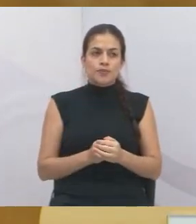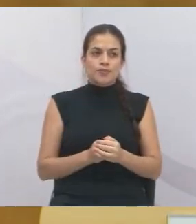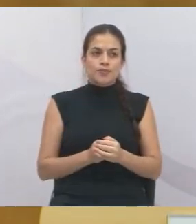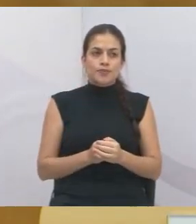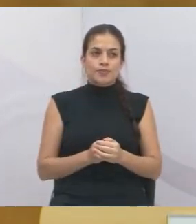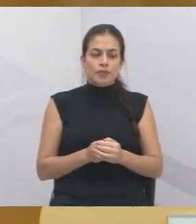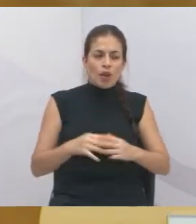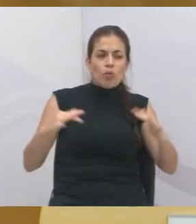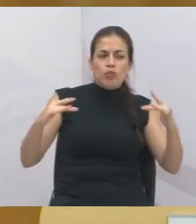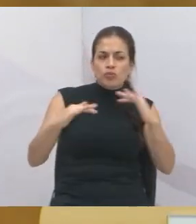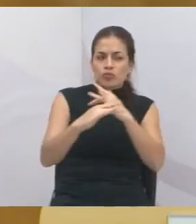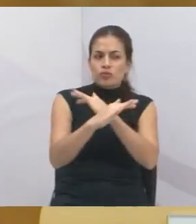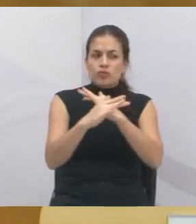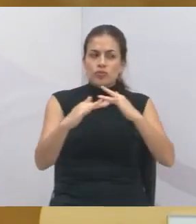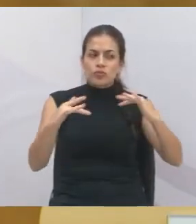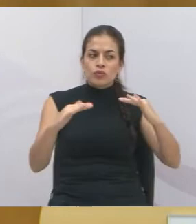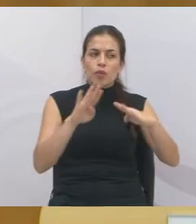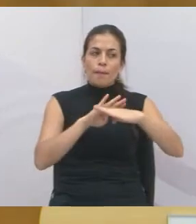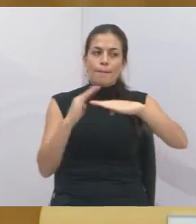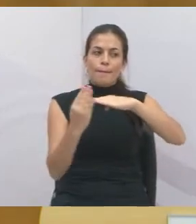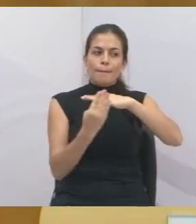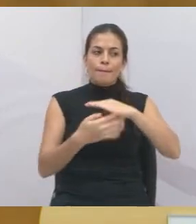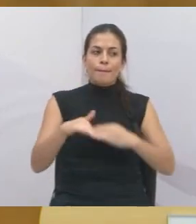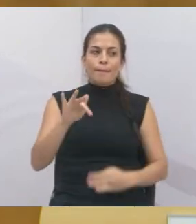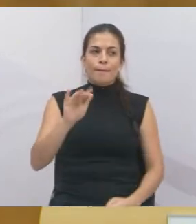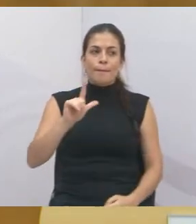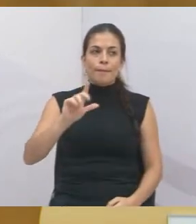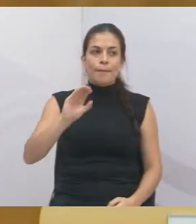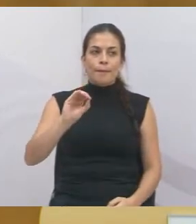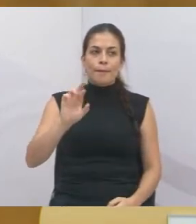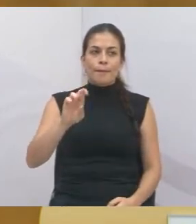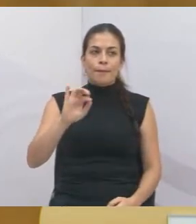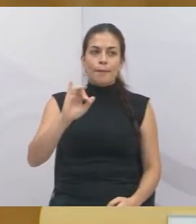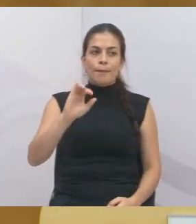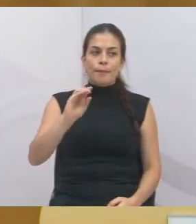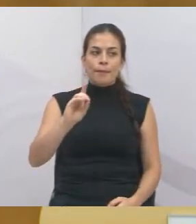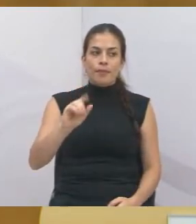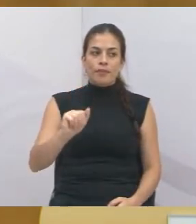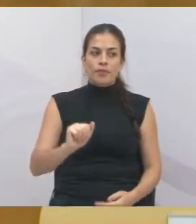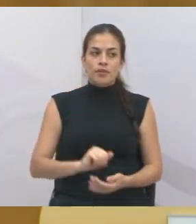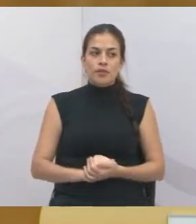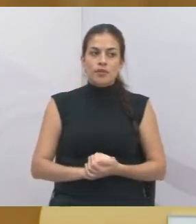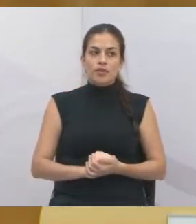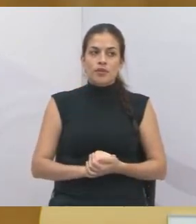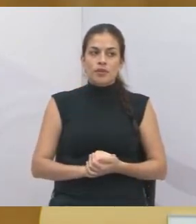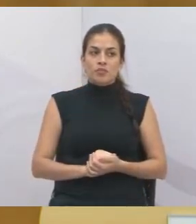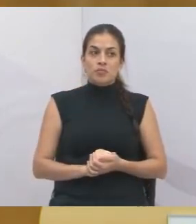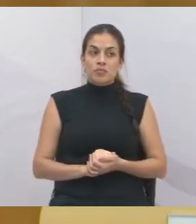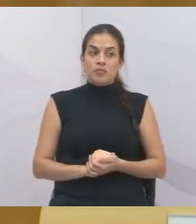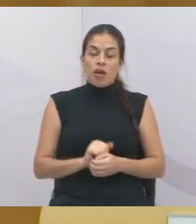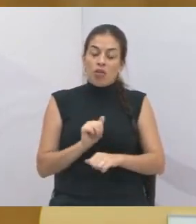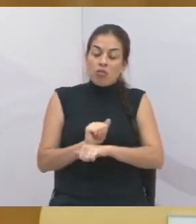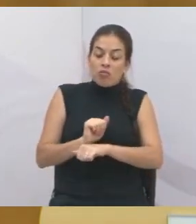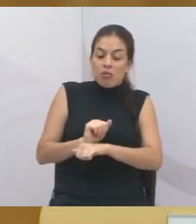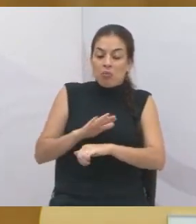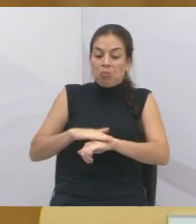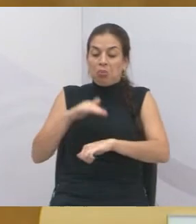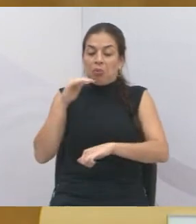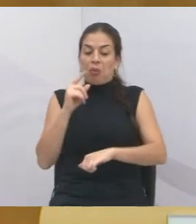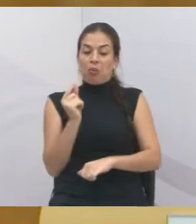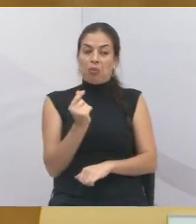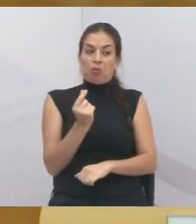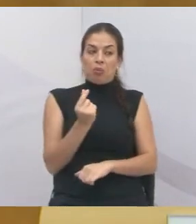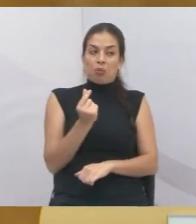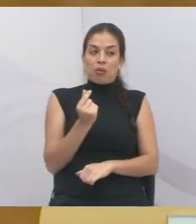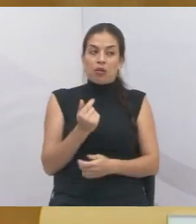com uma alça de acesso ali da terceira ponte. Espero que não tenha aumentado o custo, mas se tiver, nós vamos falar